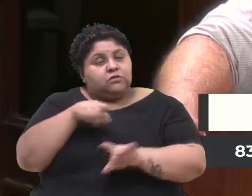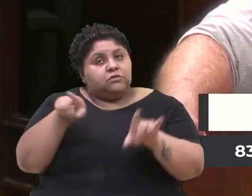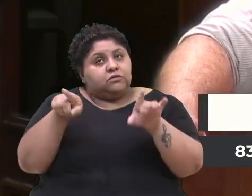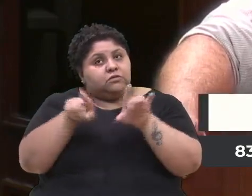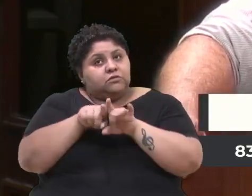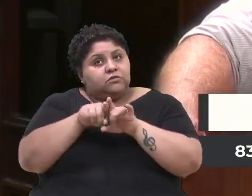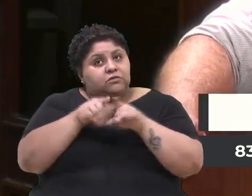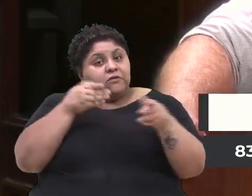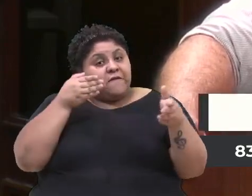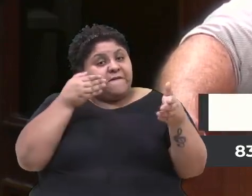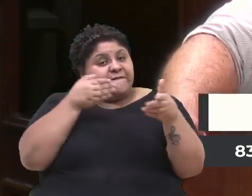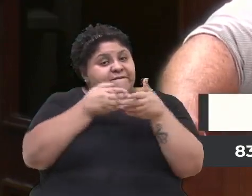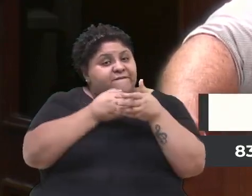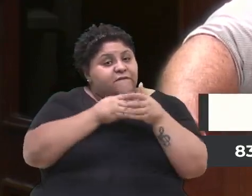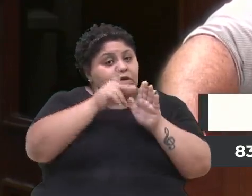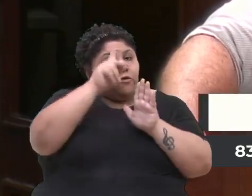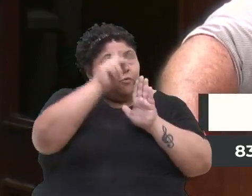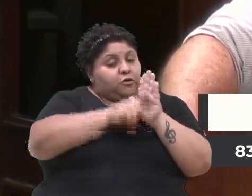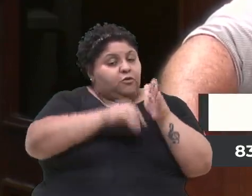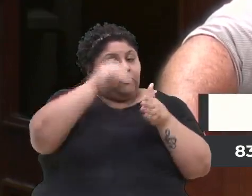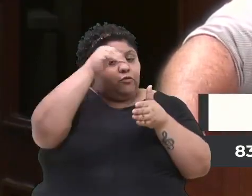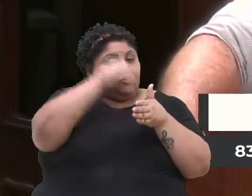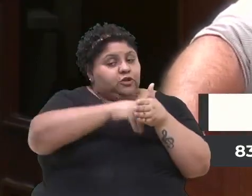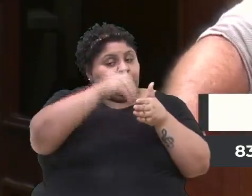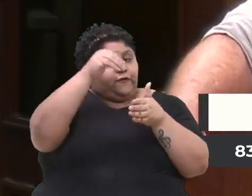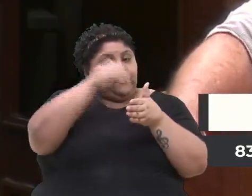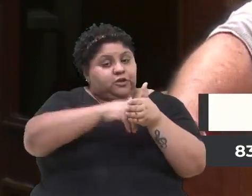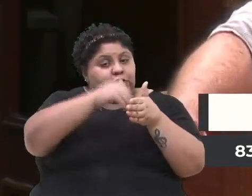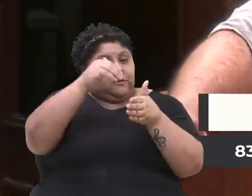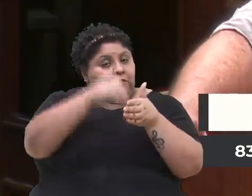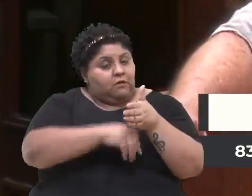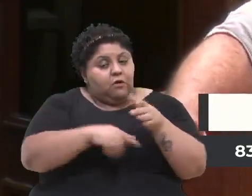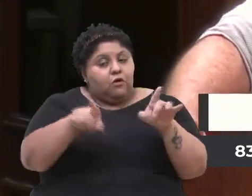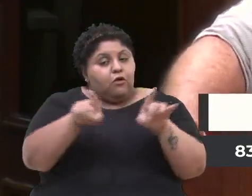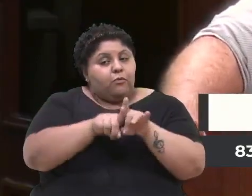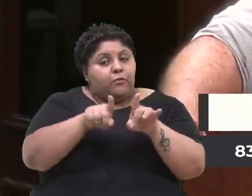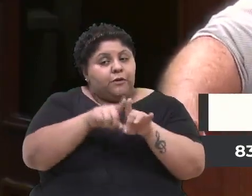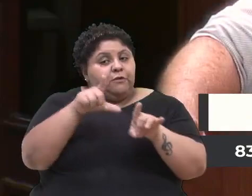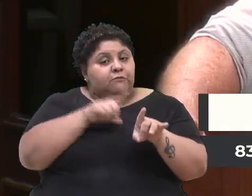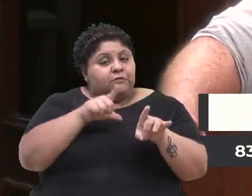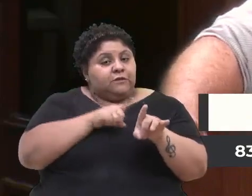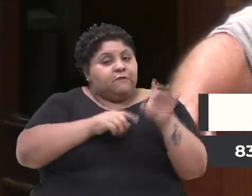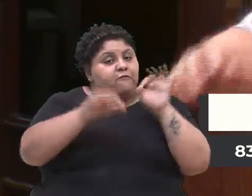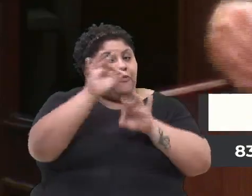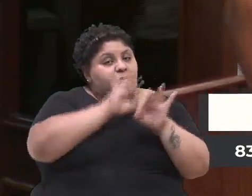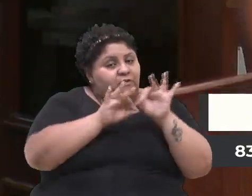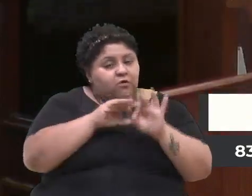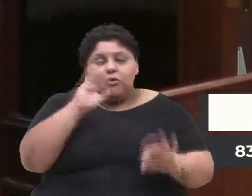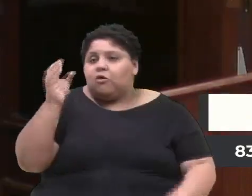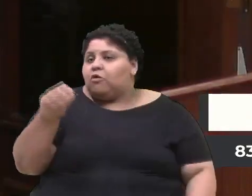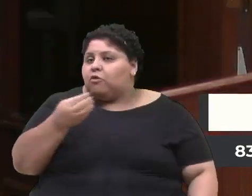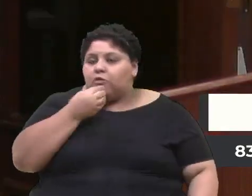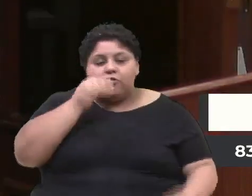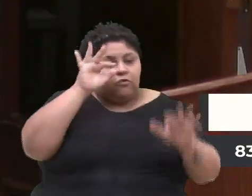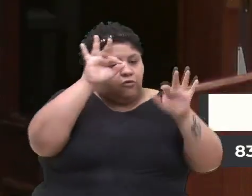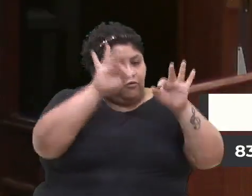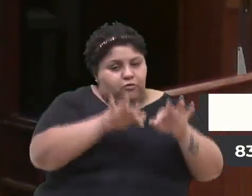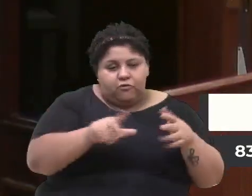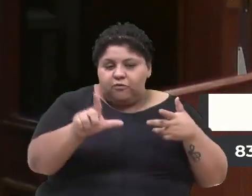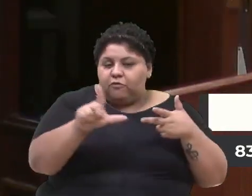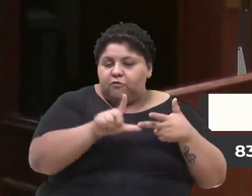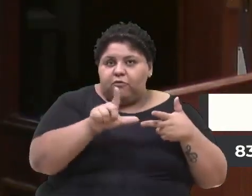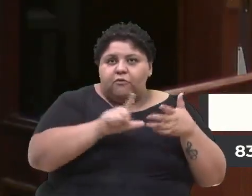projetos em cima de projetos, porque não houve um planejamento e uma organização. É lógico que, no final do ano legislativo, vários dos